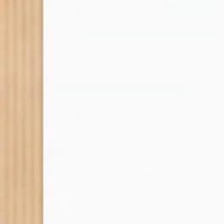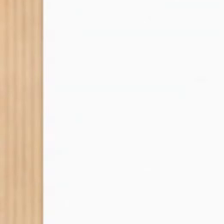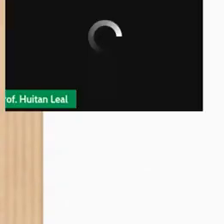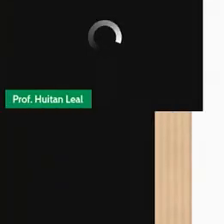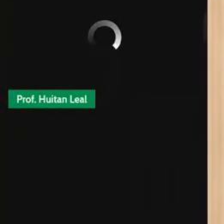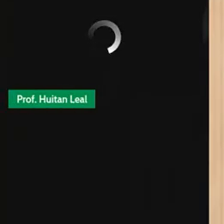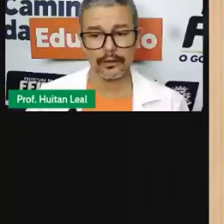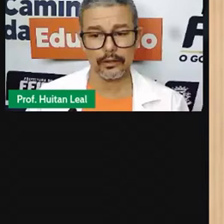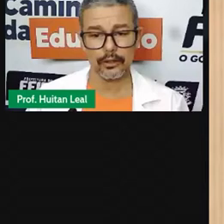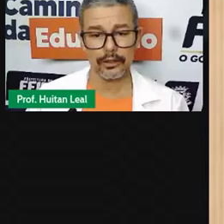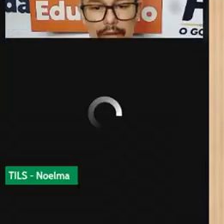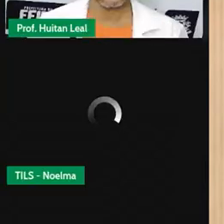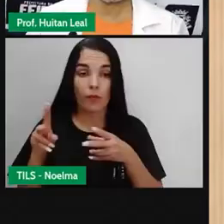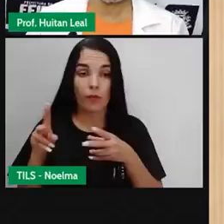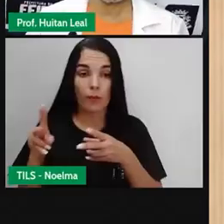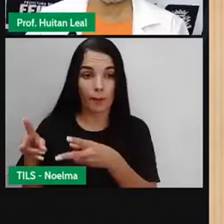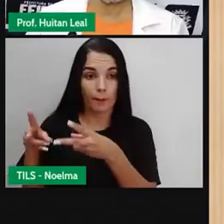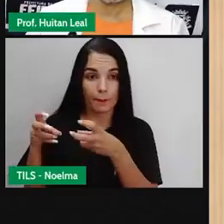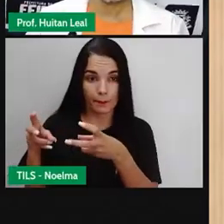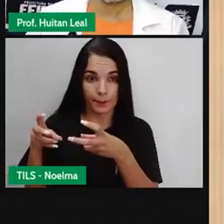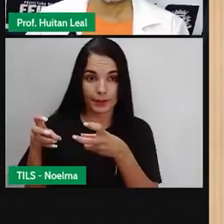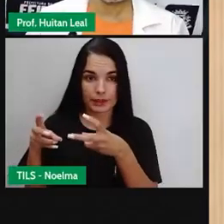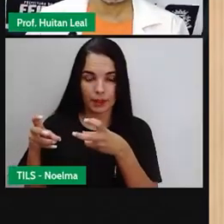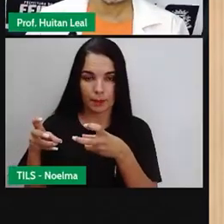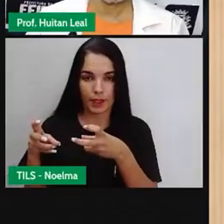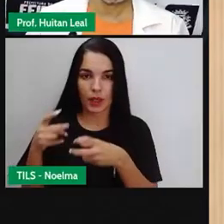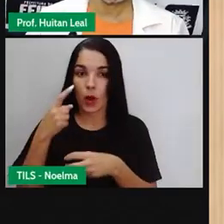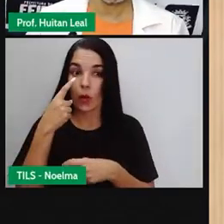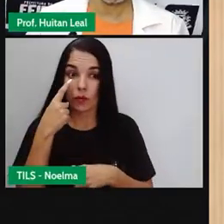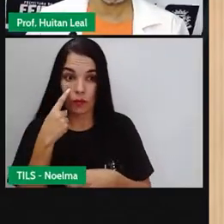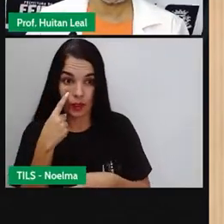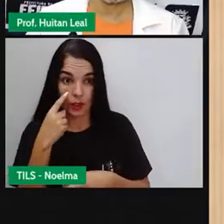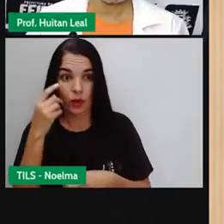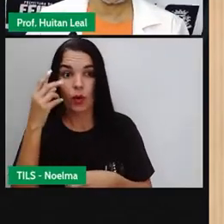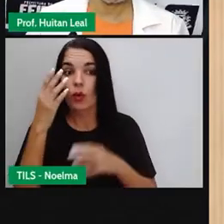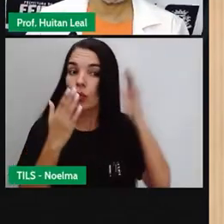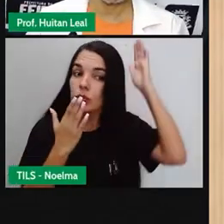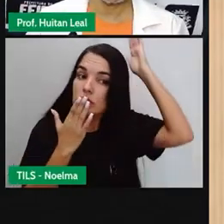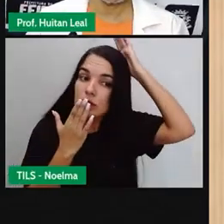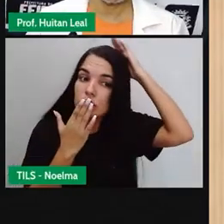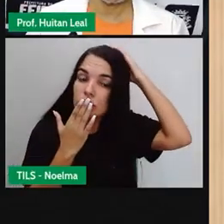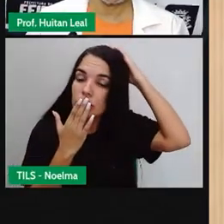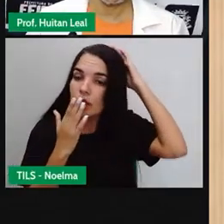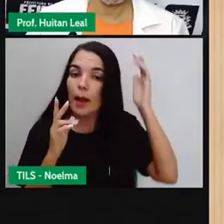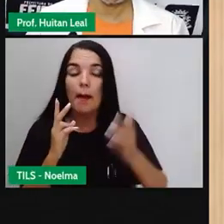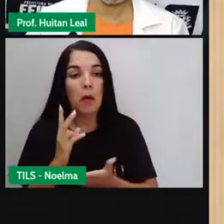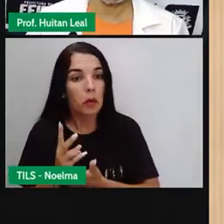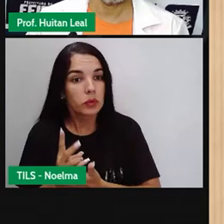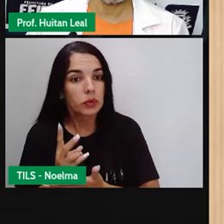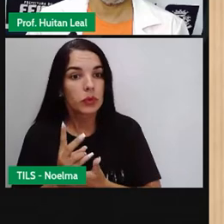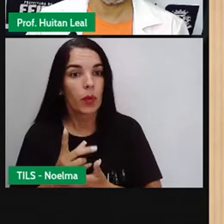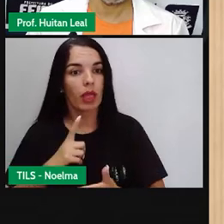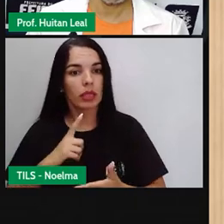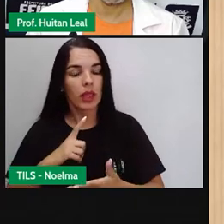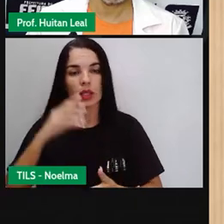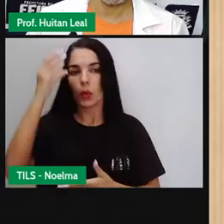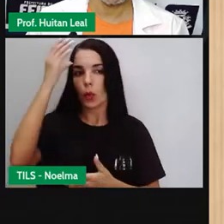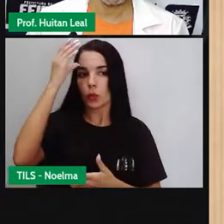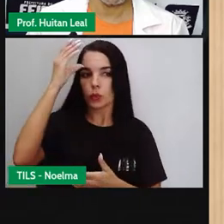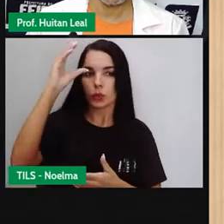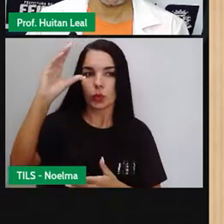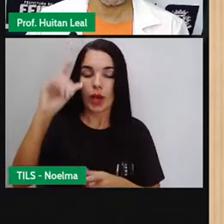Os indígenas, mesmo valorizando a sua cultura, as suas tradições, eles têm avançado